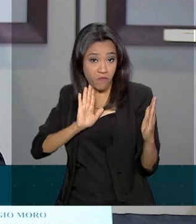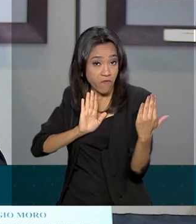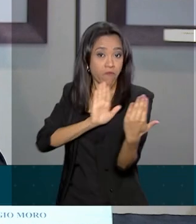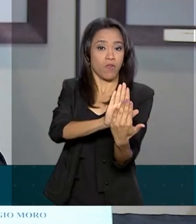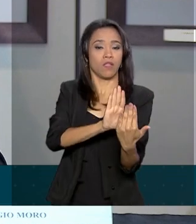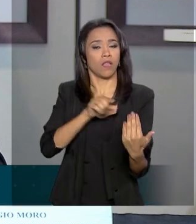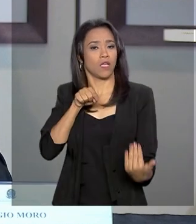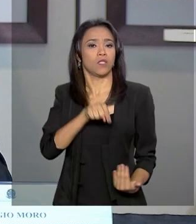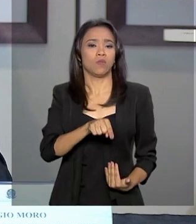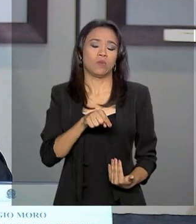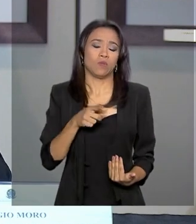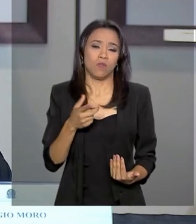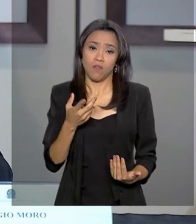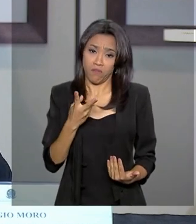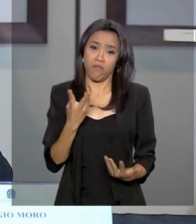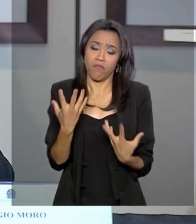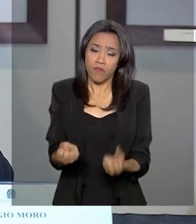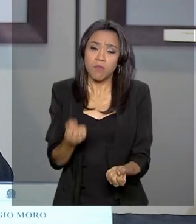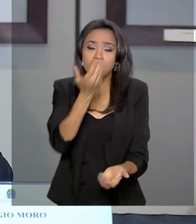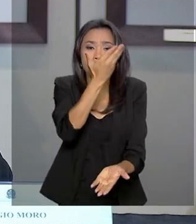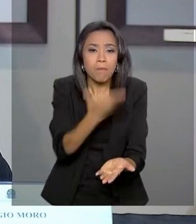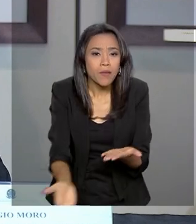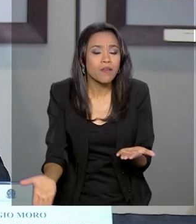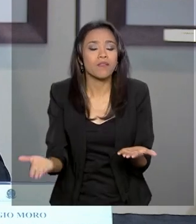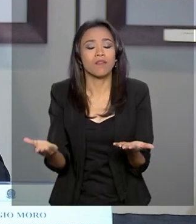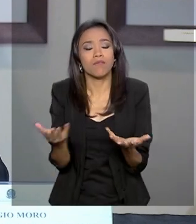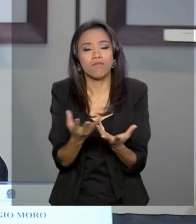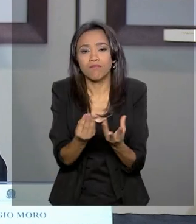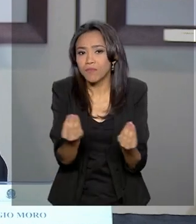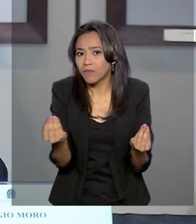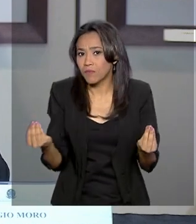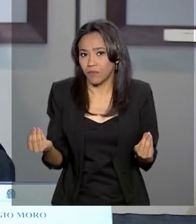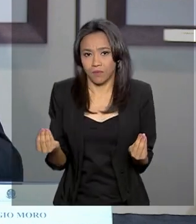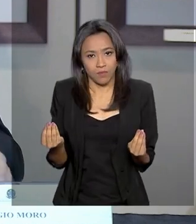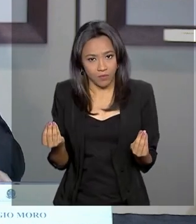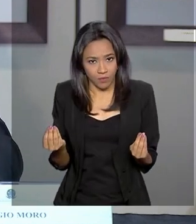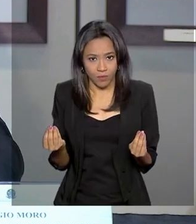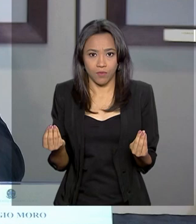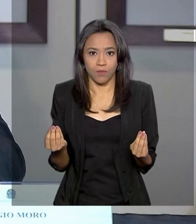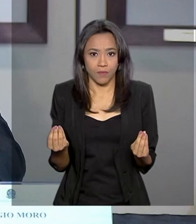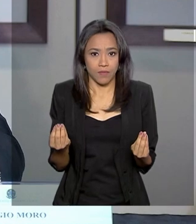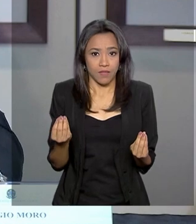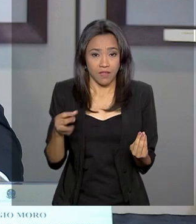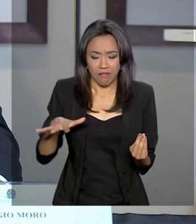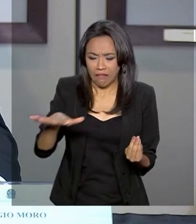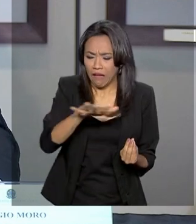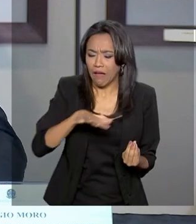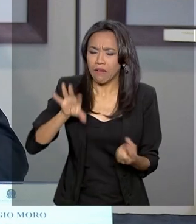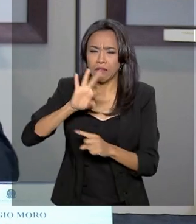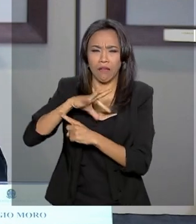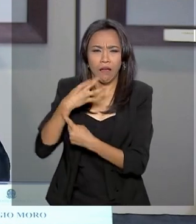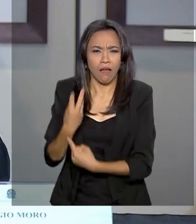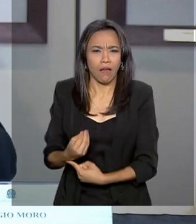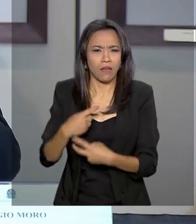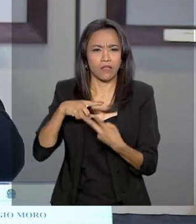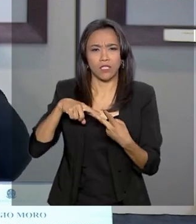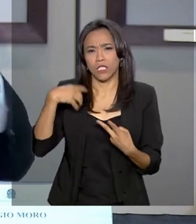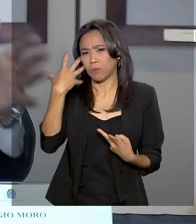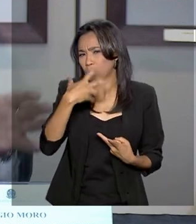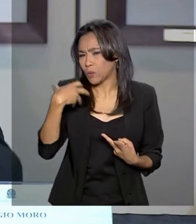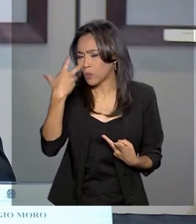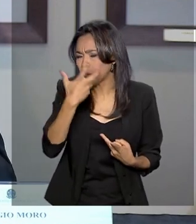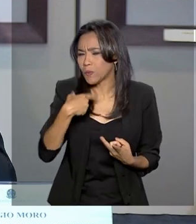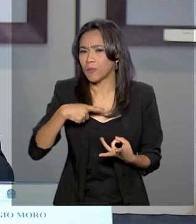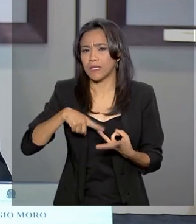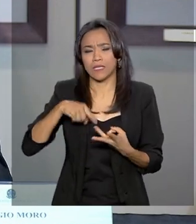perder muito da criatividade, da arte, da música, do